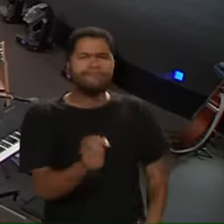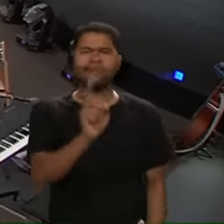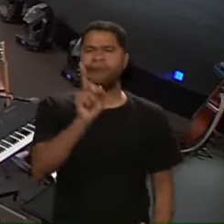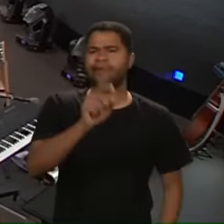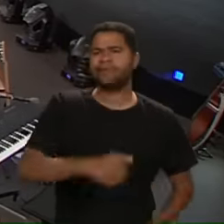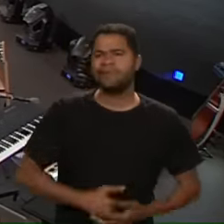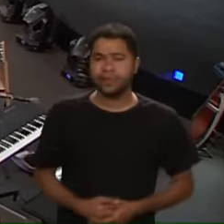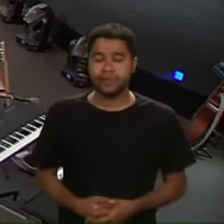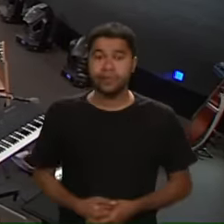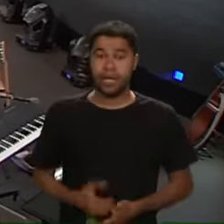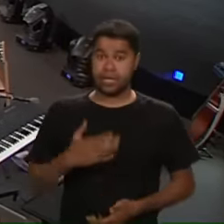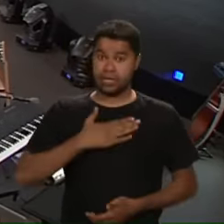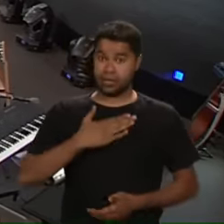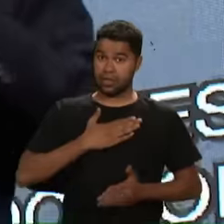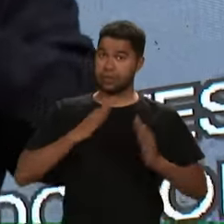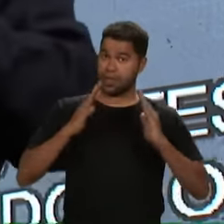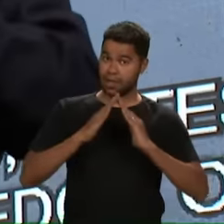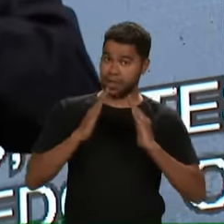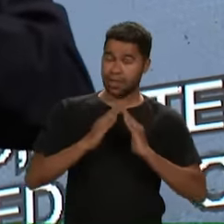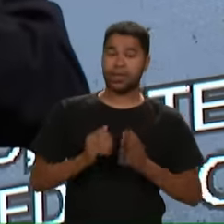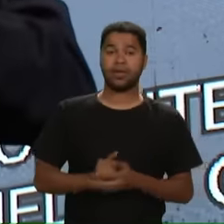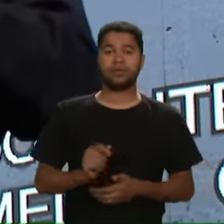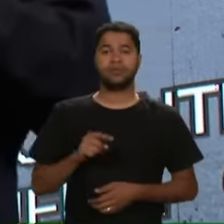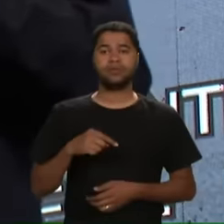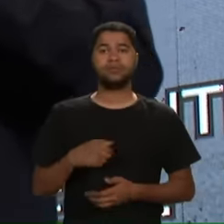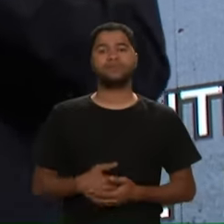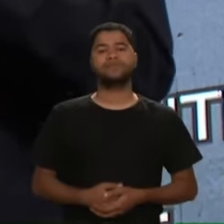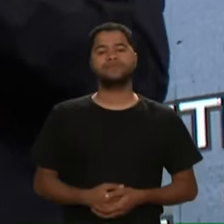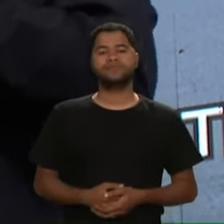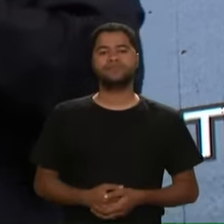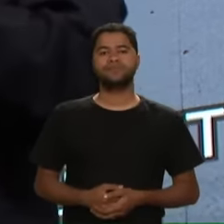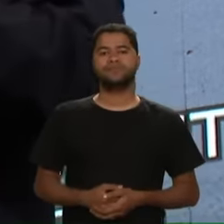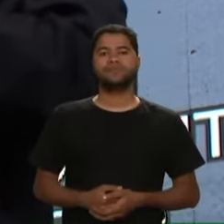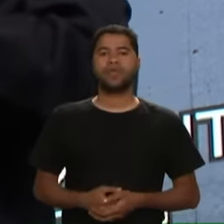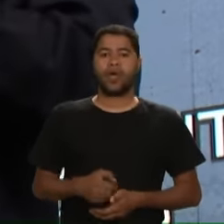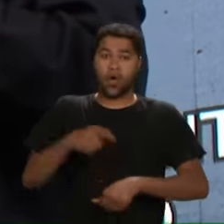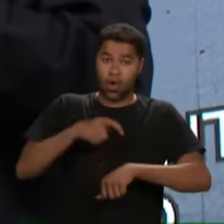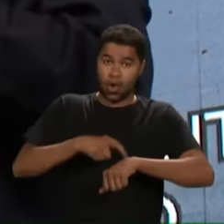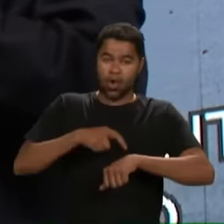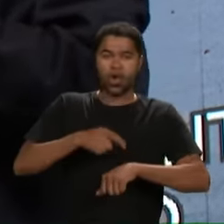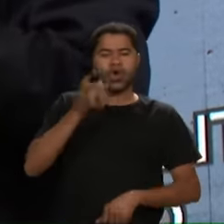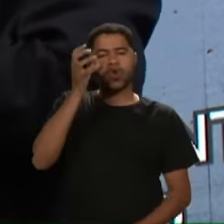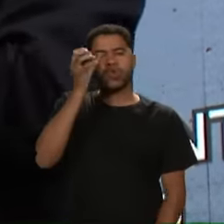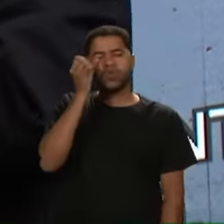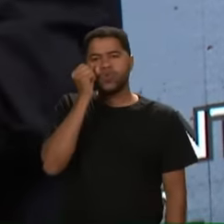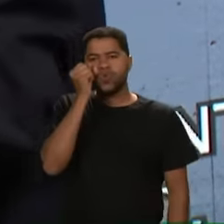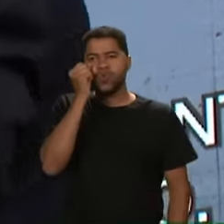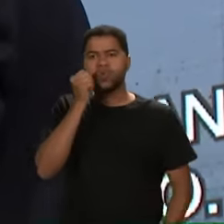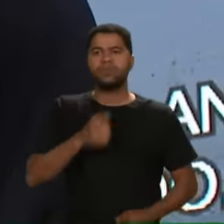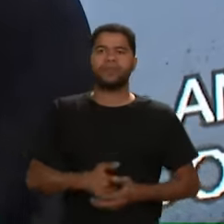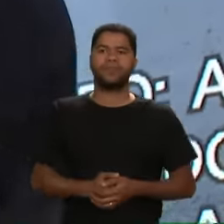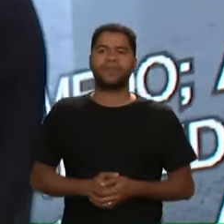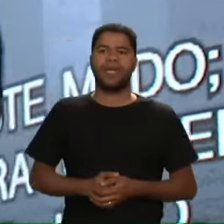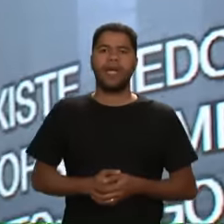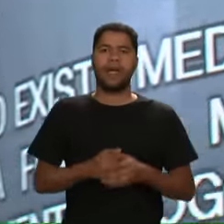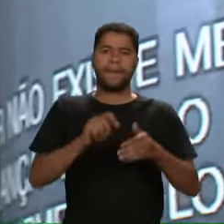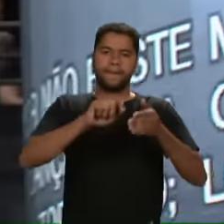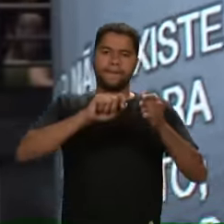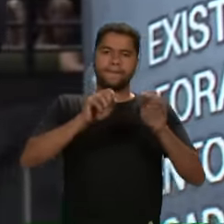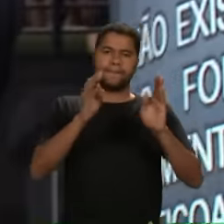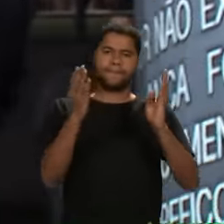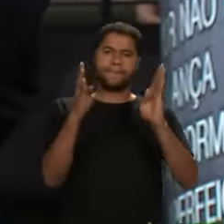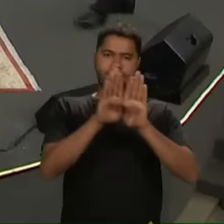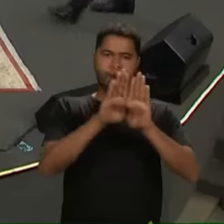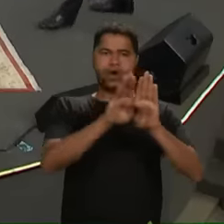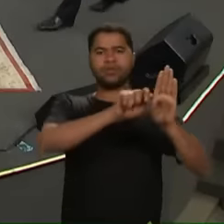Na minha casa Na hora de dormir Eu fecho todas as portas